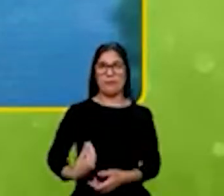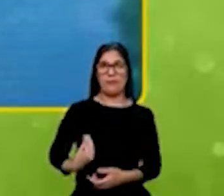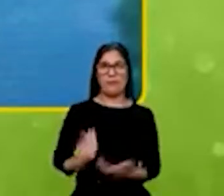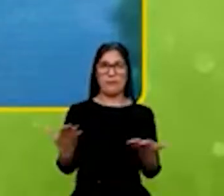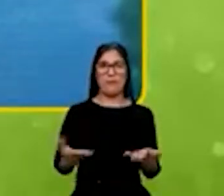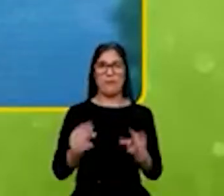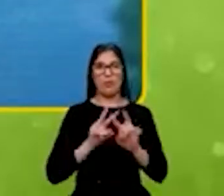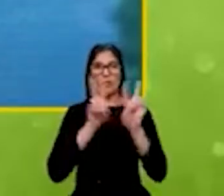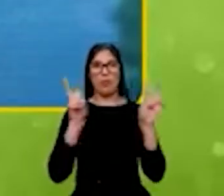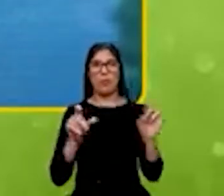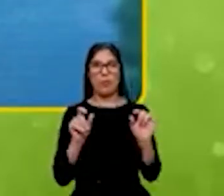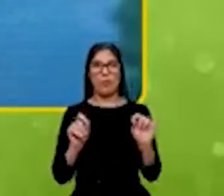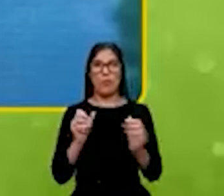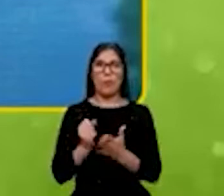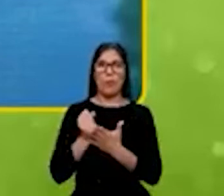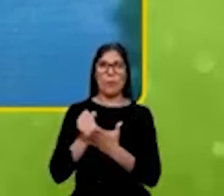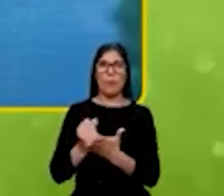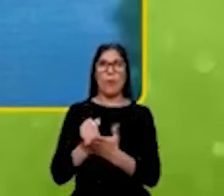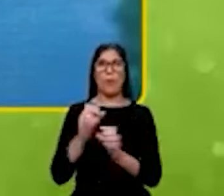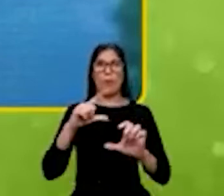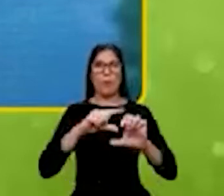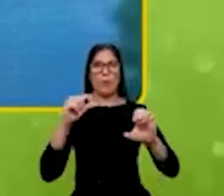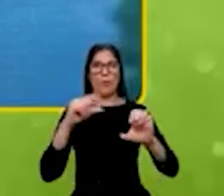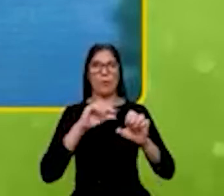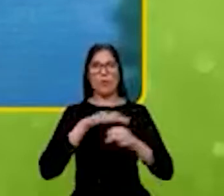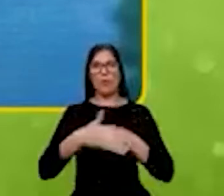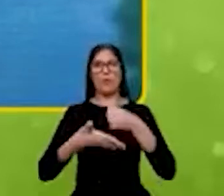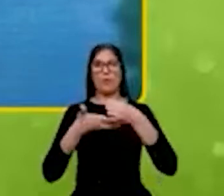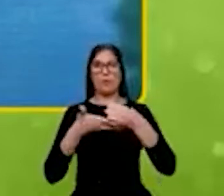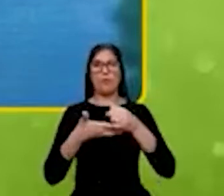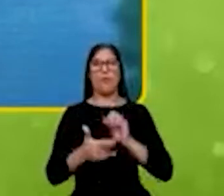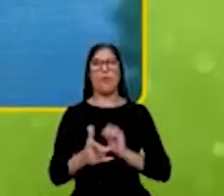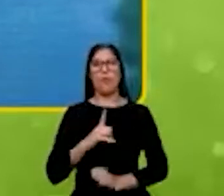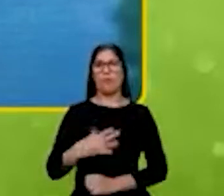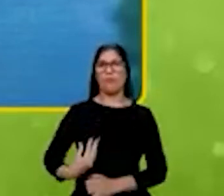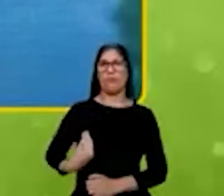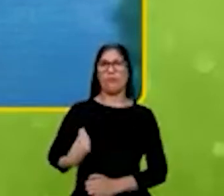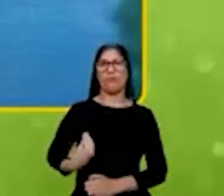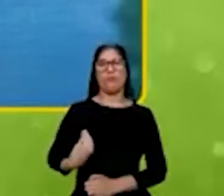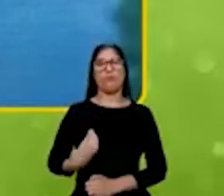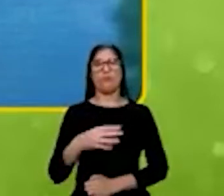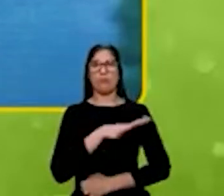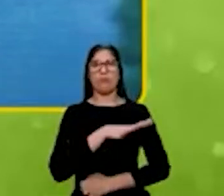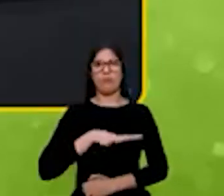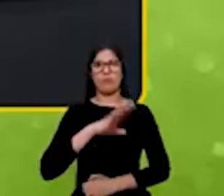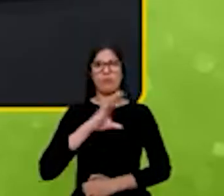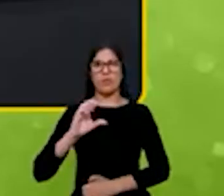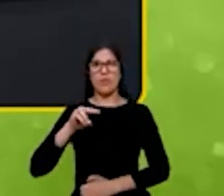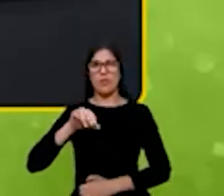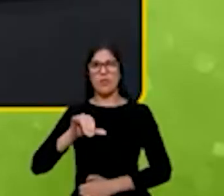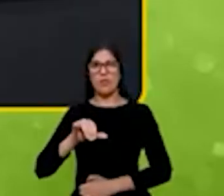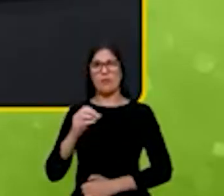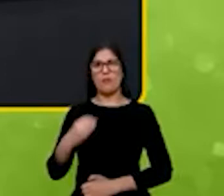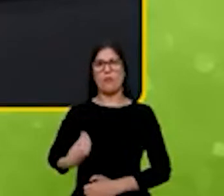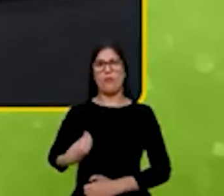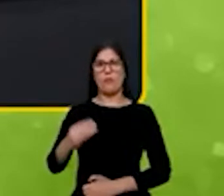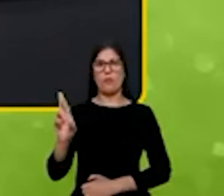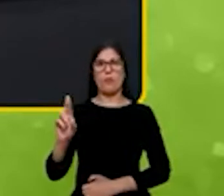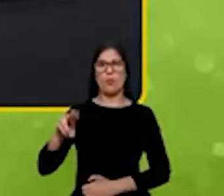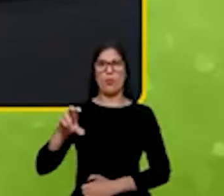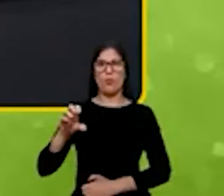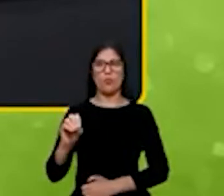Apoio ao Empreendedorismo Sustentável. Estamos no estúdio da CNI com Bruno Lakowski, diretor de